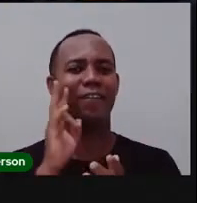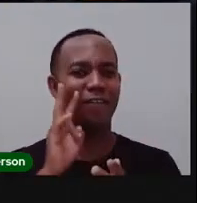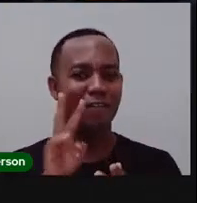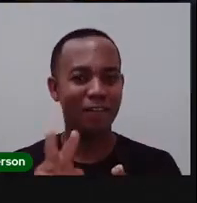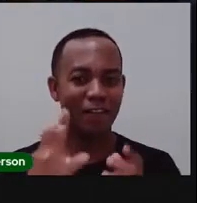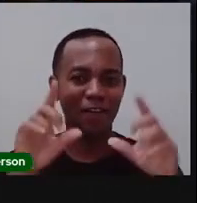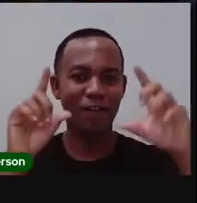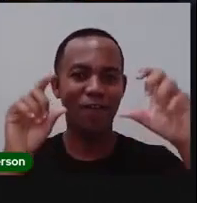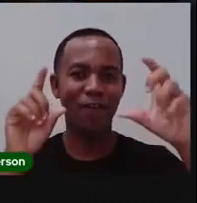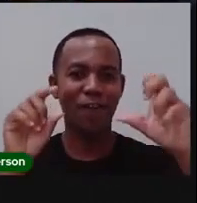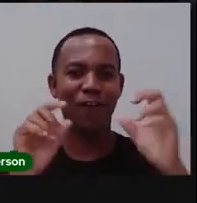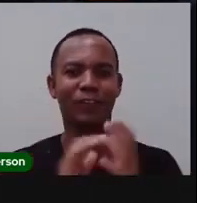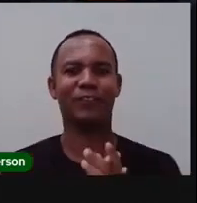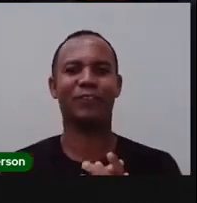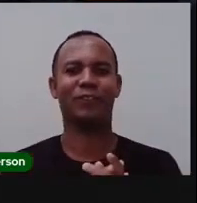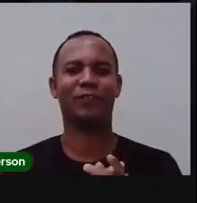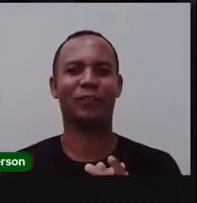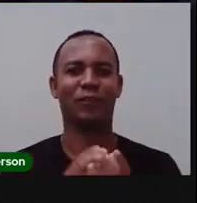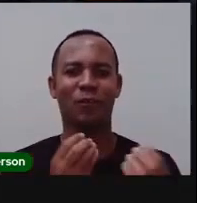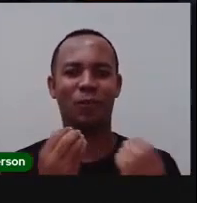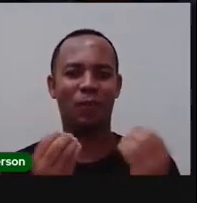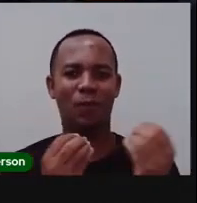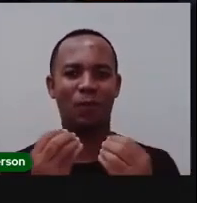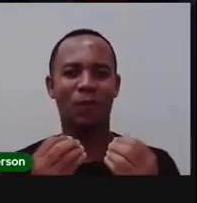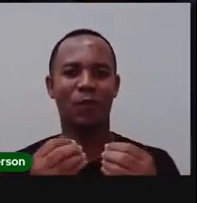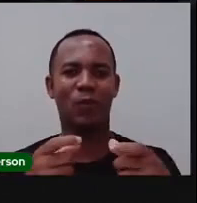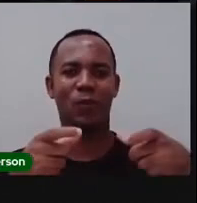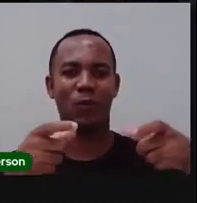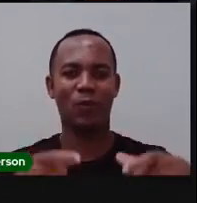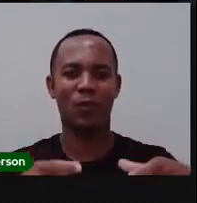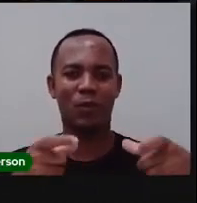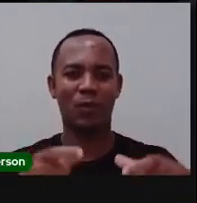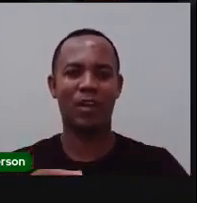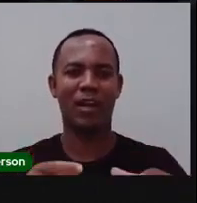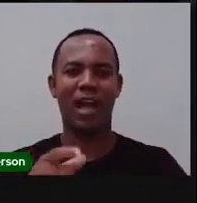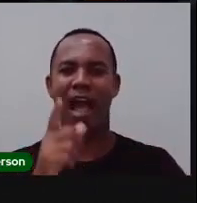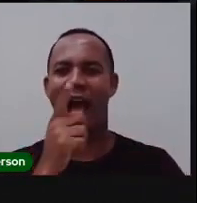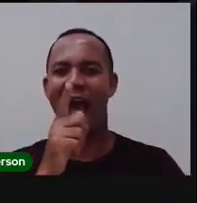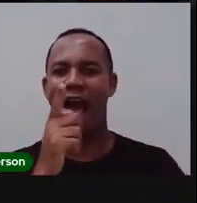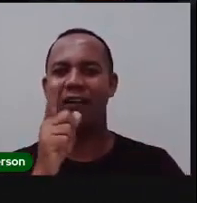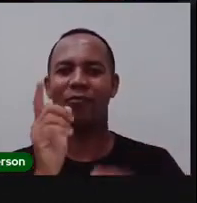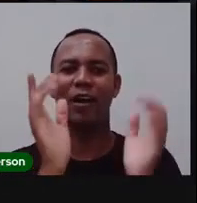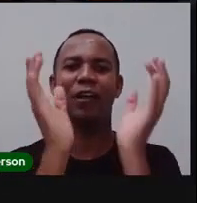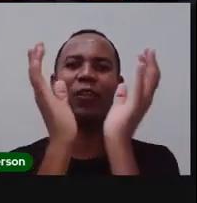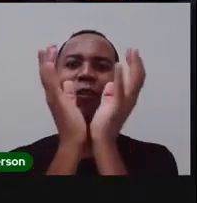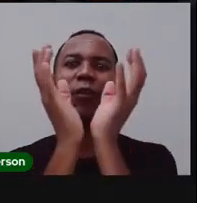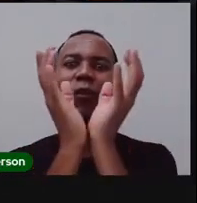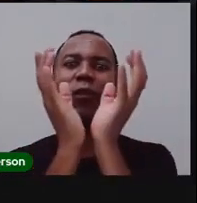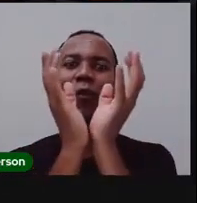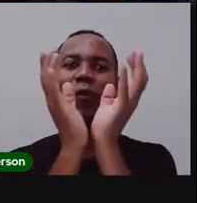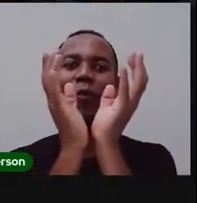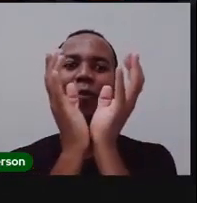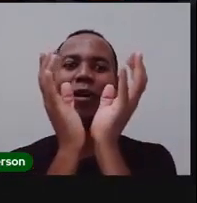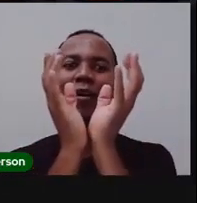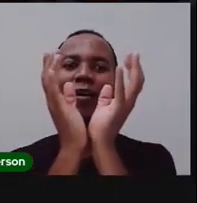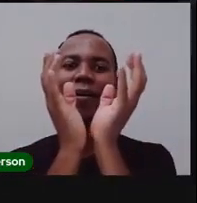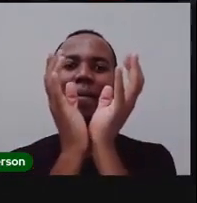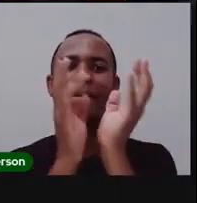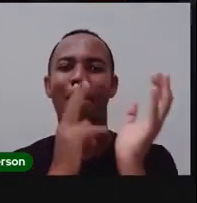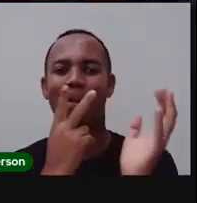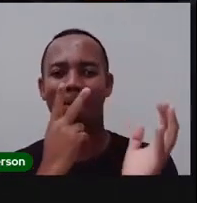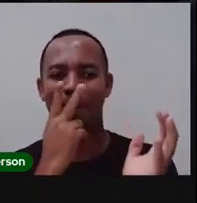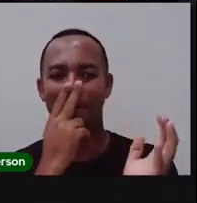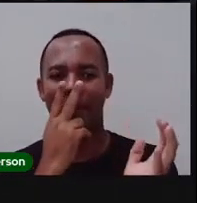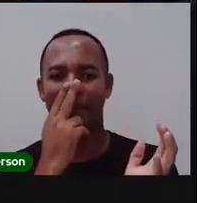esse ponto turístico da nossa cidade. A Caixa d'Água do Tomba. Parece que é uma joia vinha, né?